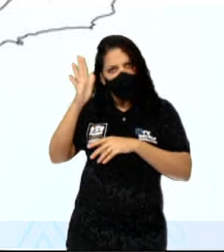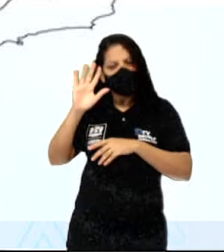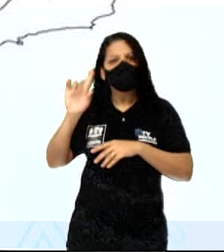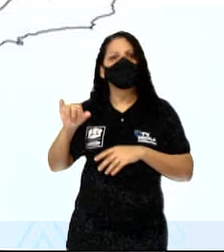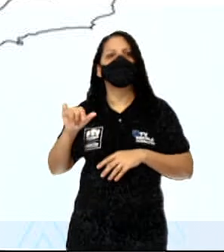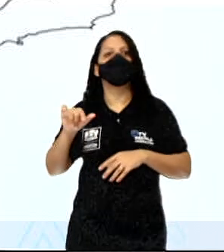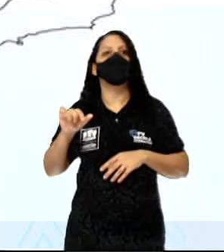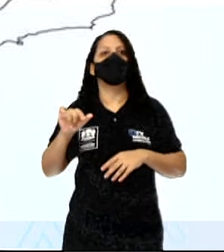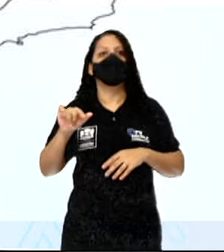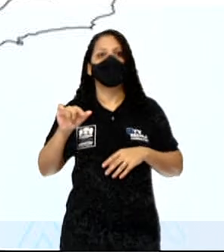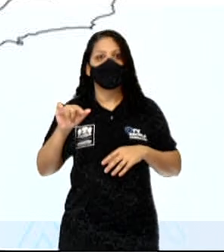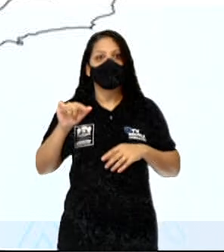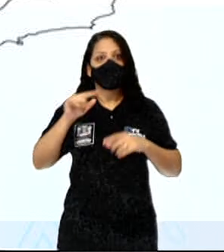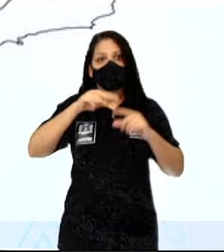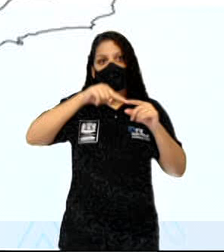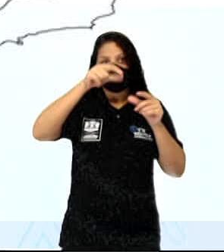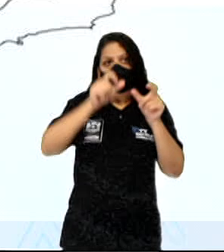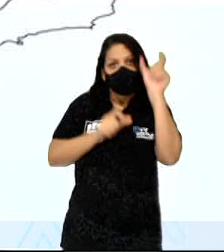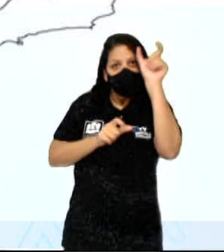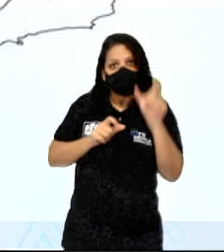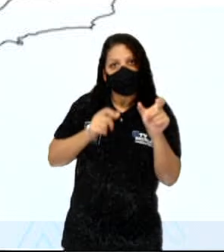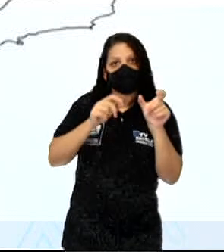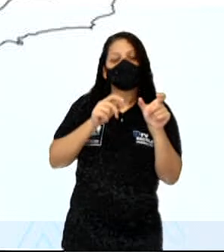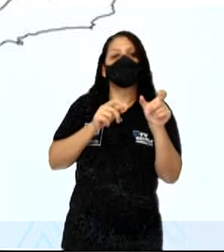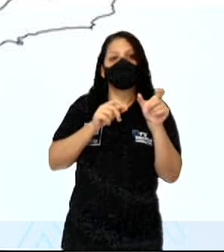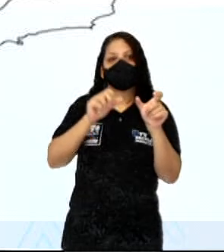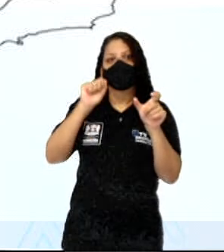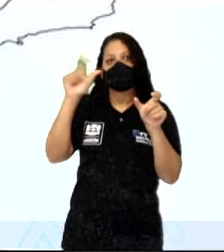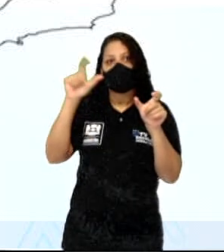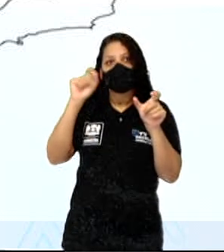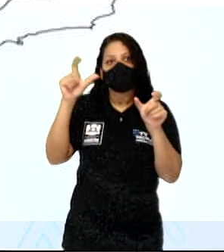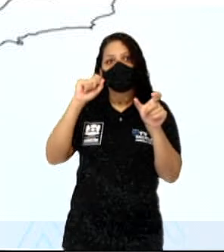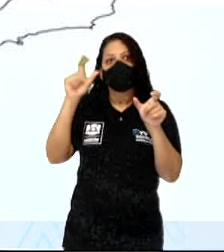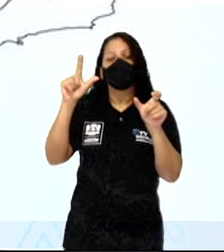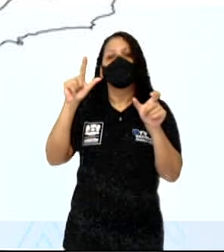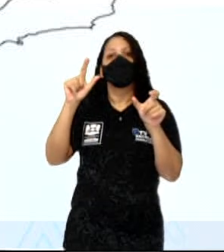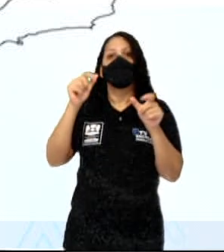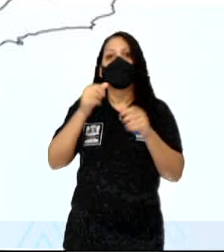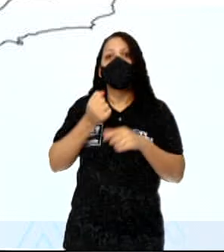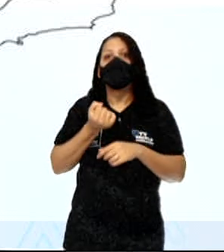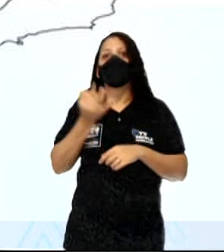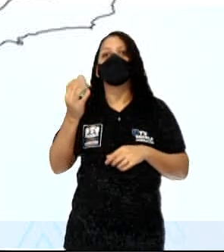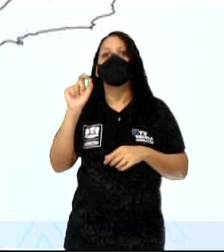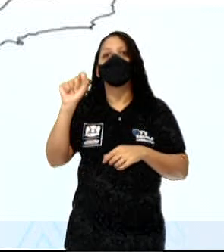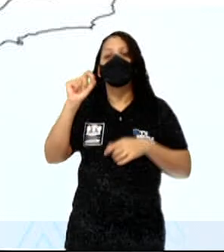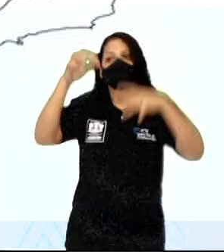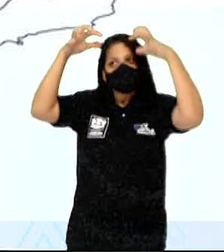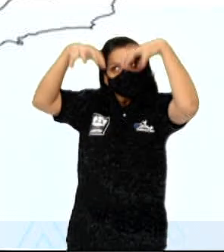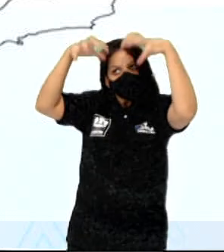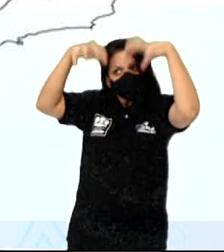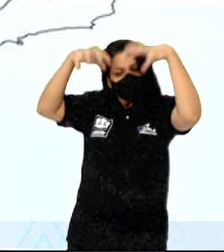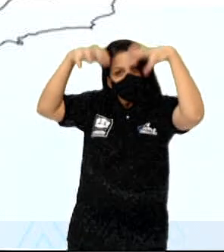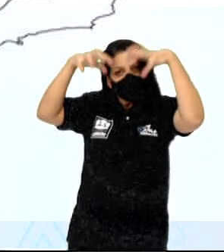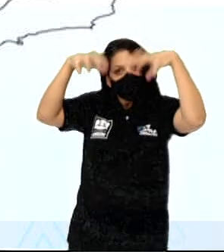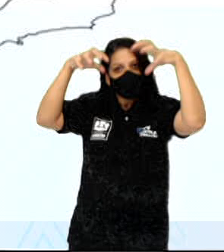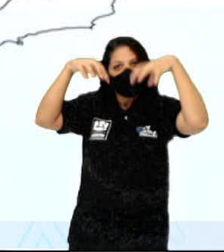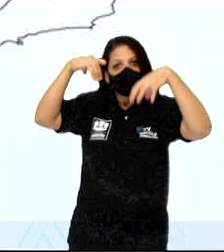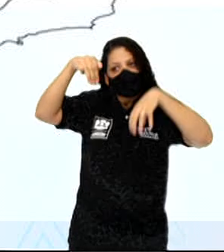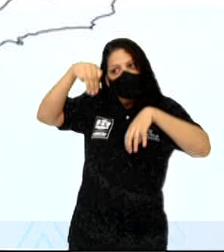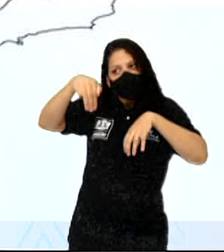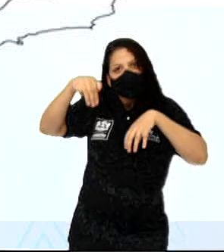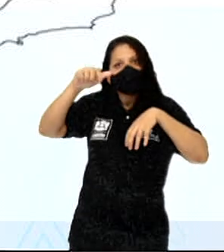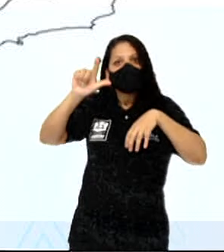correspondem à quantidade de chuva. Chuva que se mede em milímetros. E você observa que quase